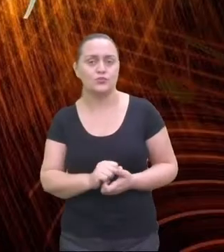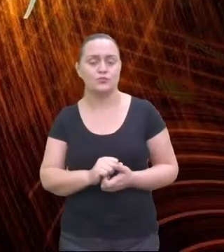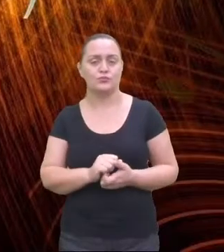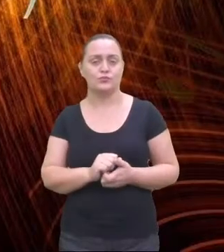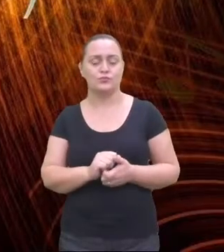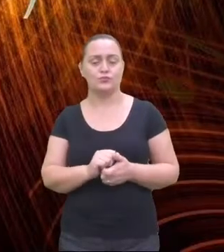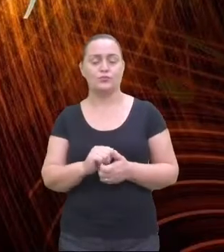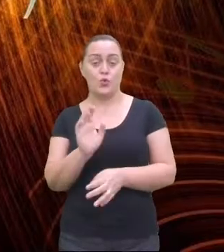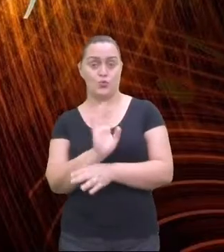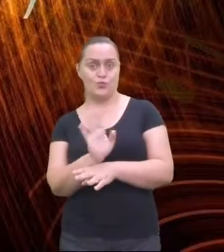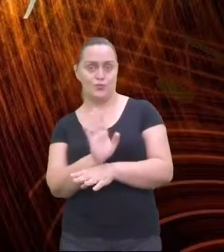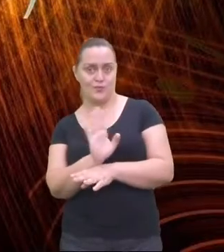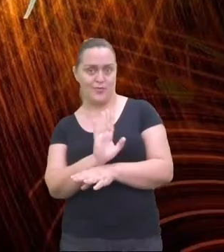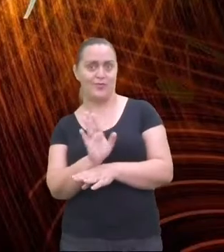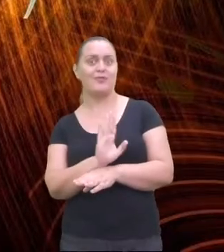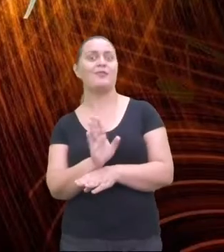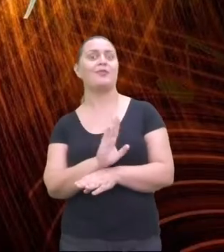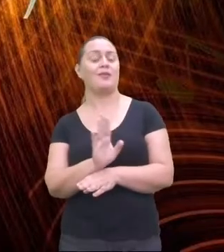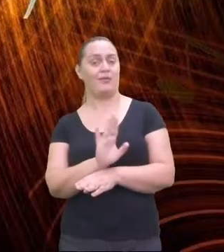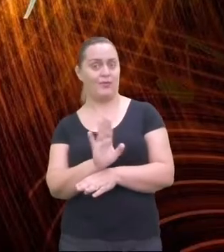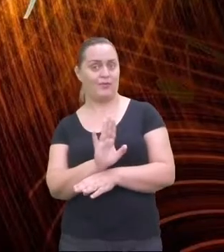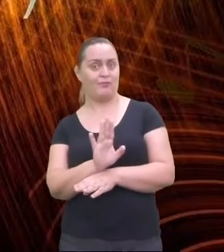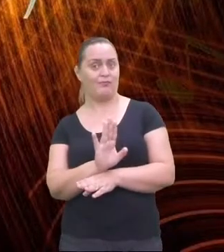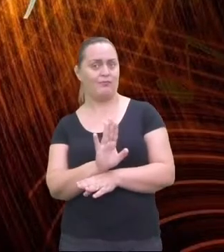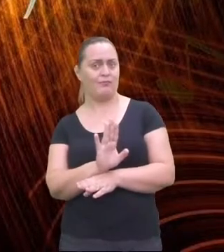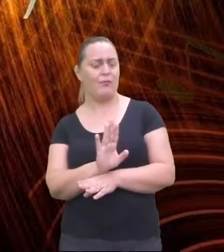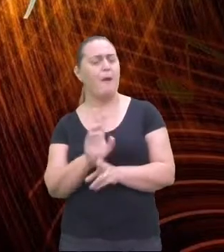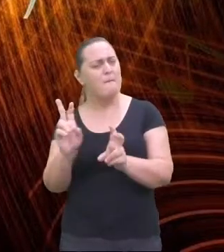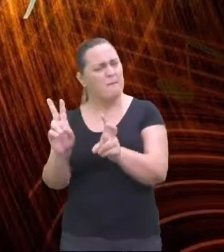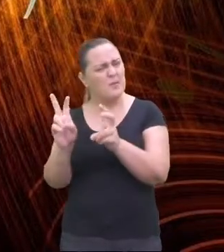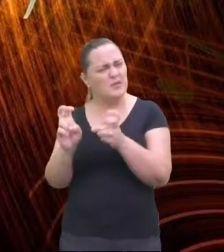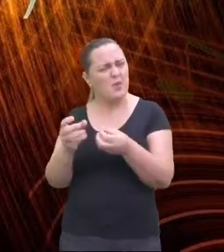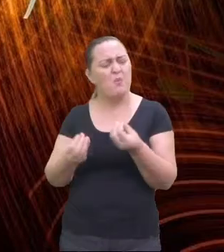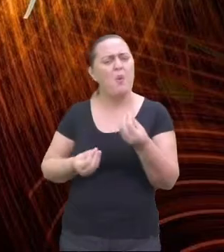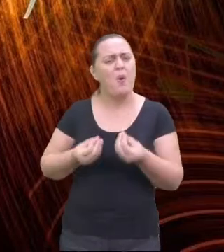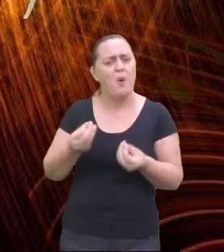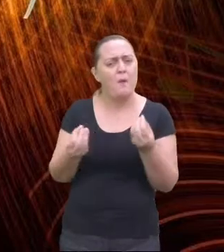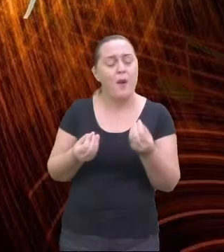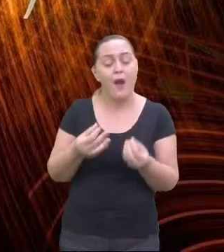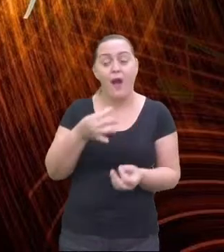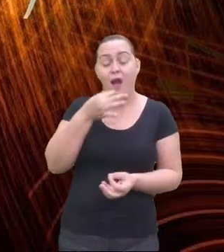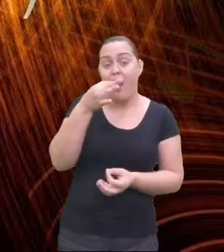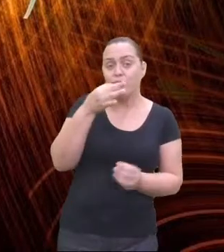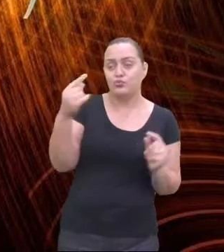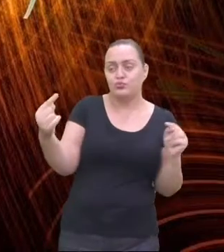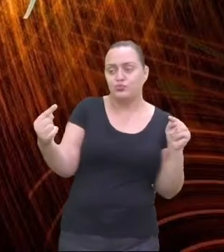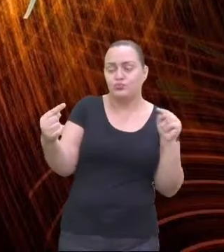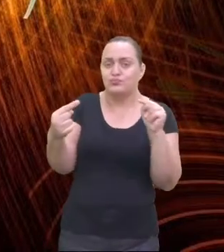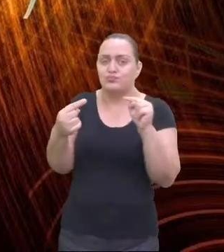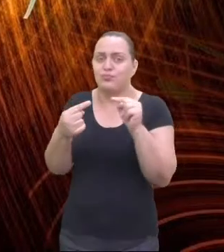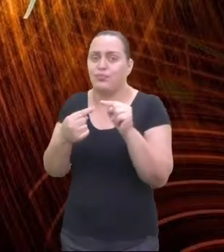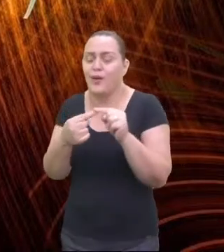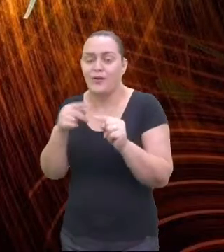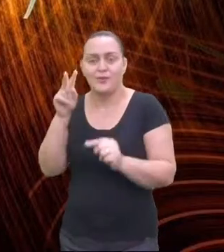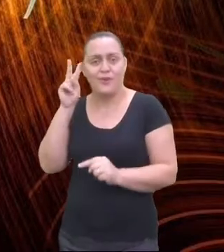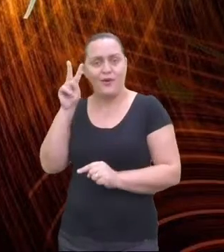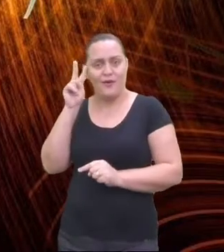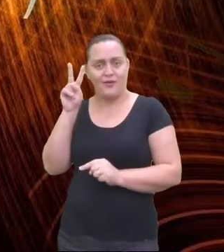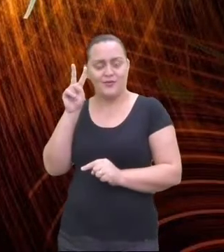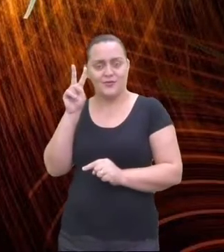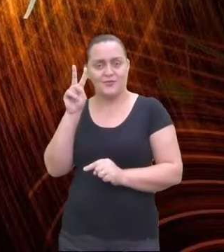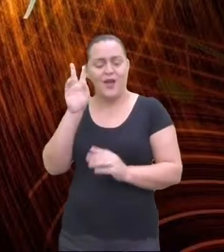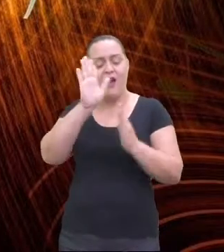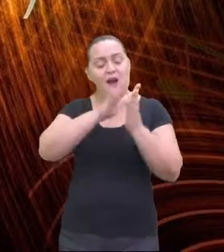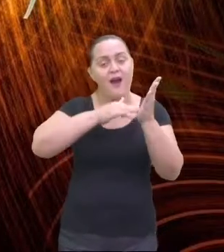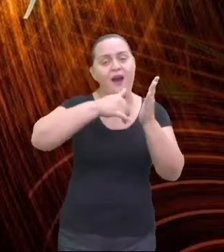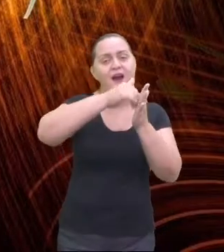Olha como, mais uma vez, a música vem ao encontro do cinema, a arte e a história se entreligam. Eu falo isso